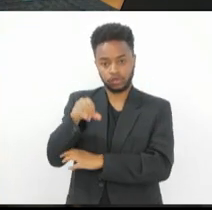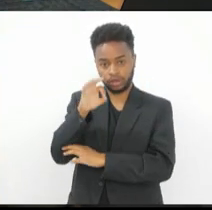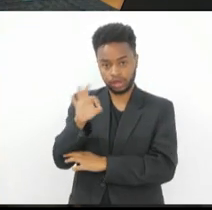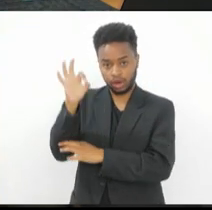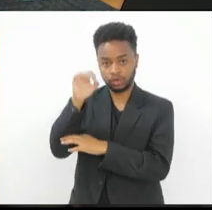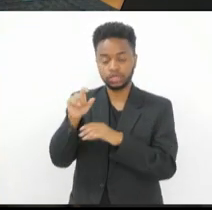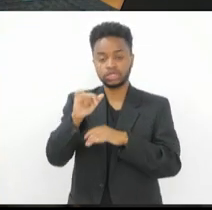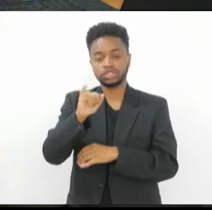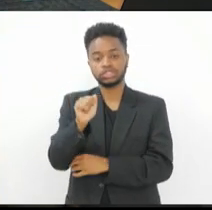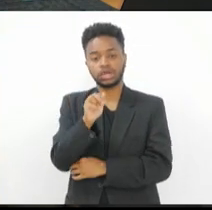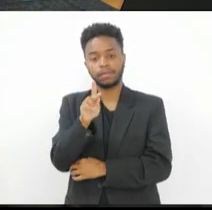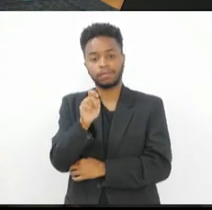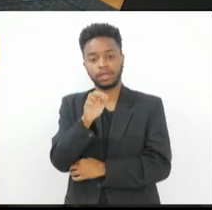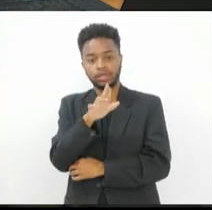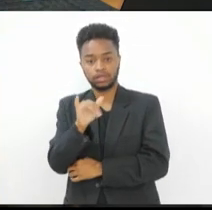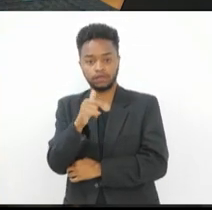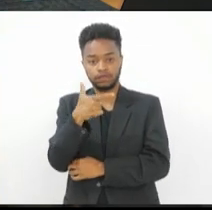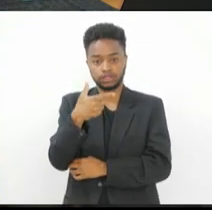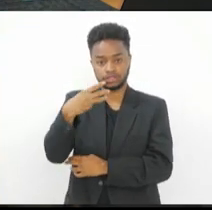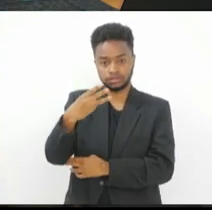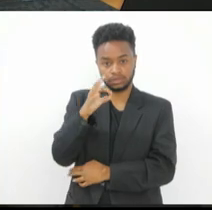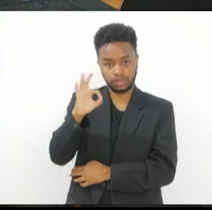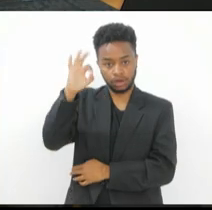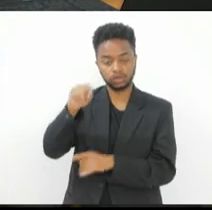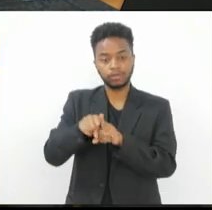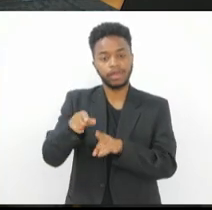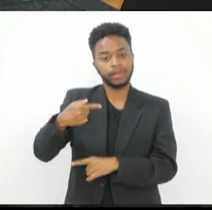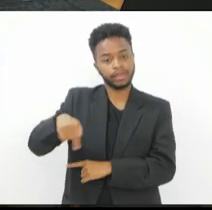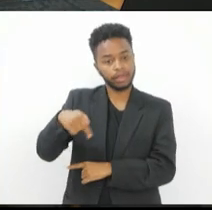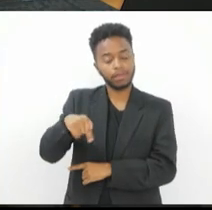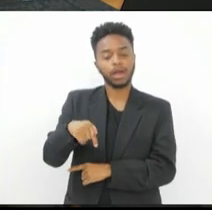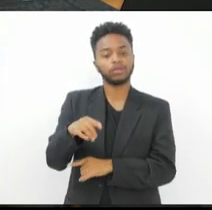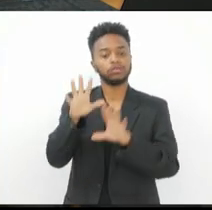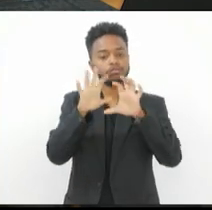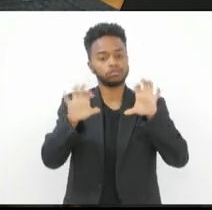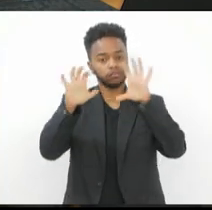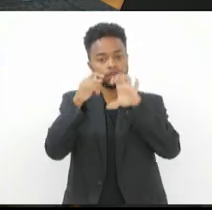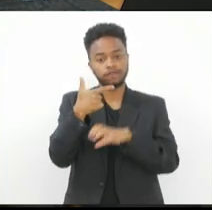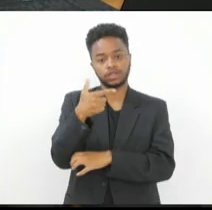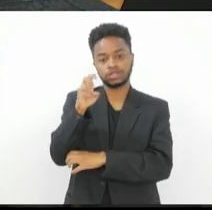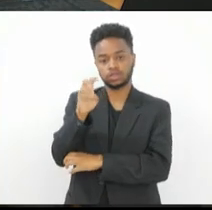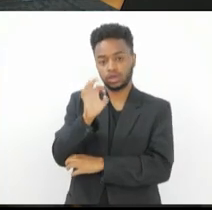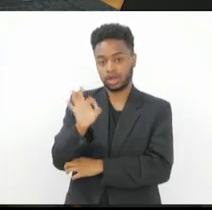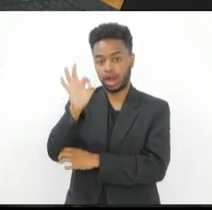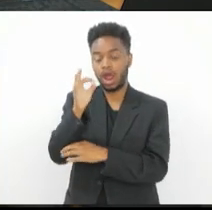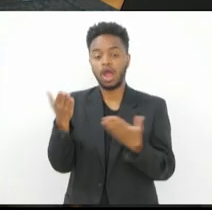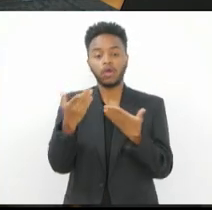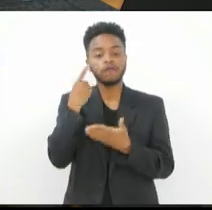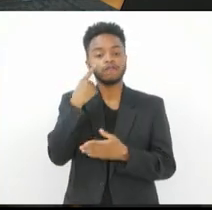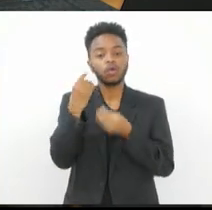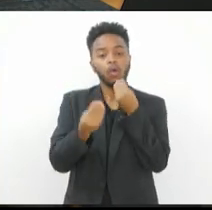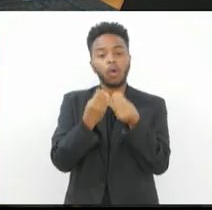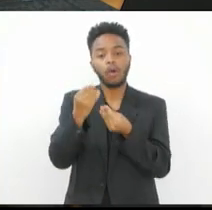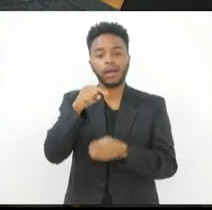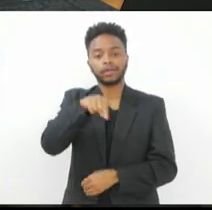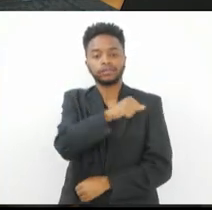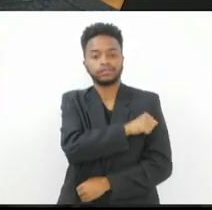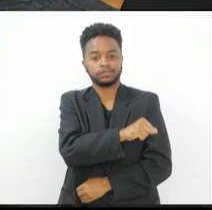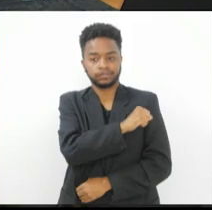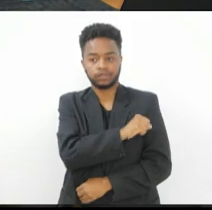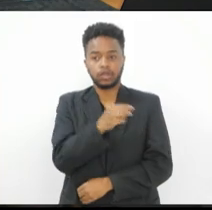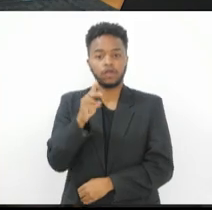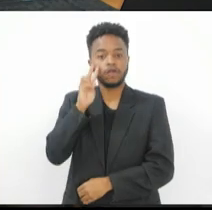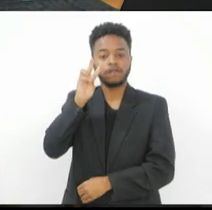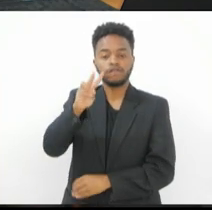Japeri nublado, 23 graus, e Queimados nublado também, 25 graus. Vamos ver agora como está o tempo aqui no Rio de Janeiro.